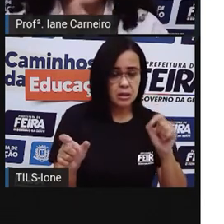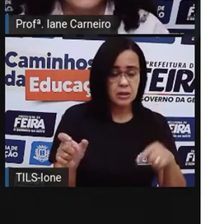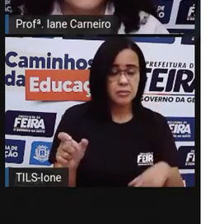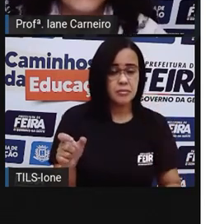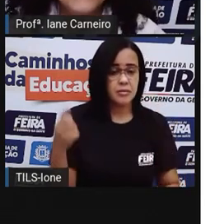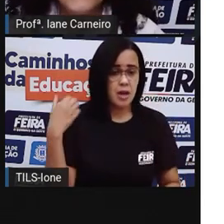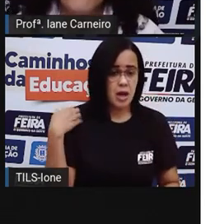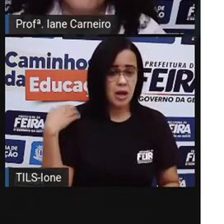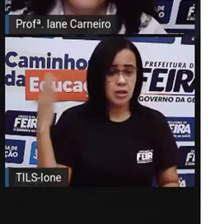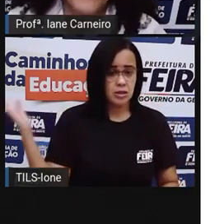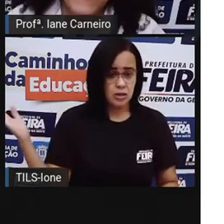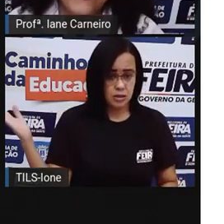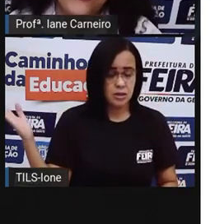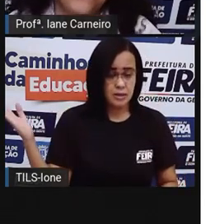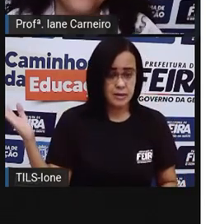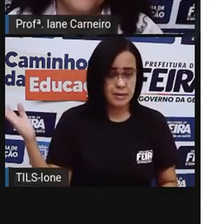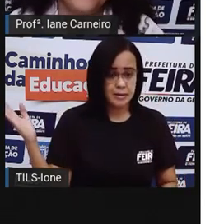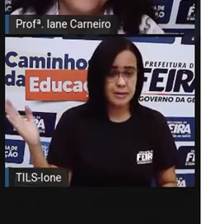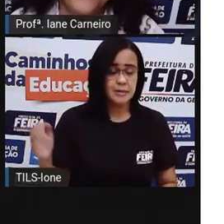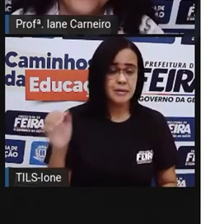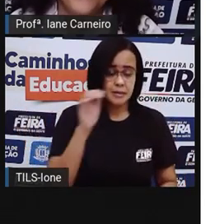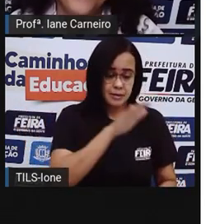da criança verde?